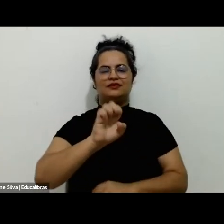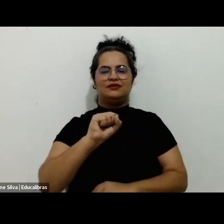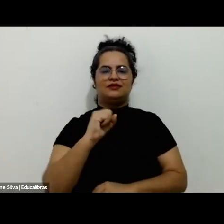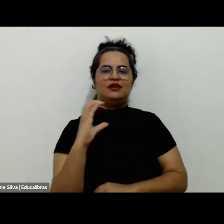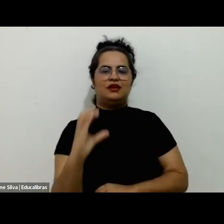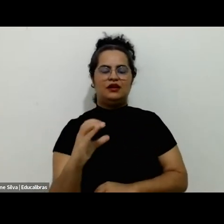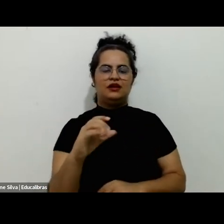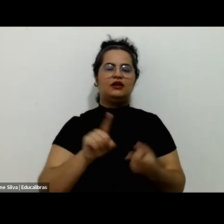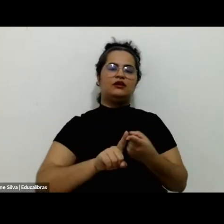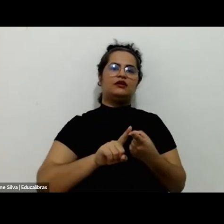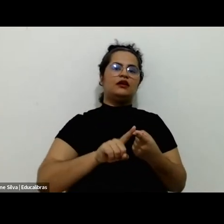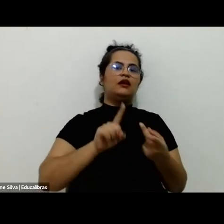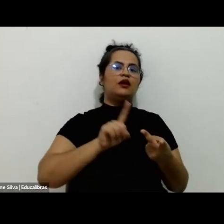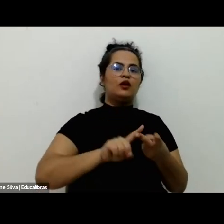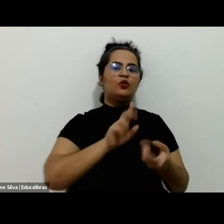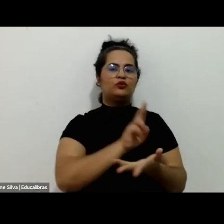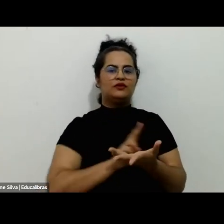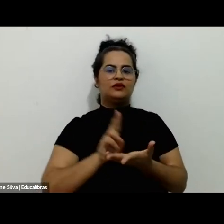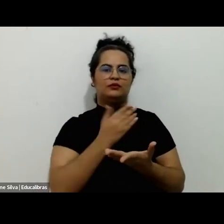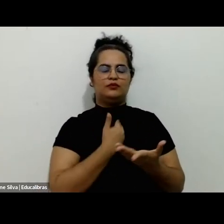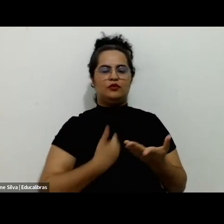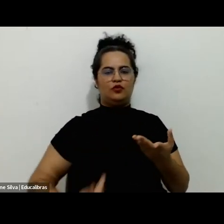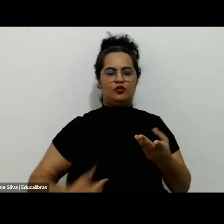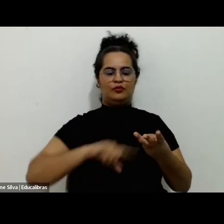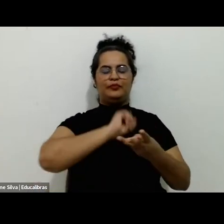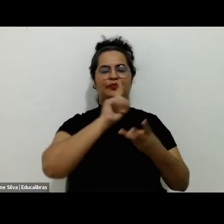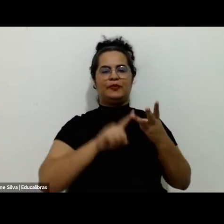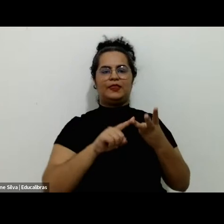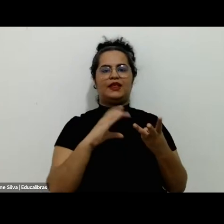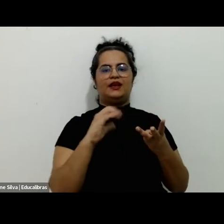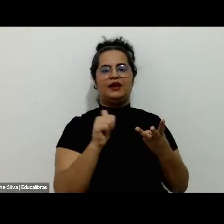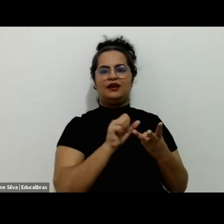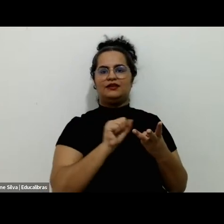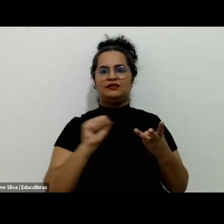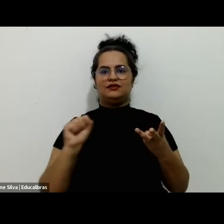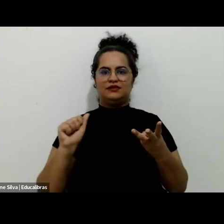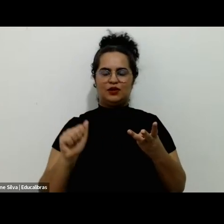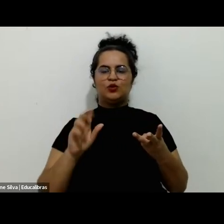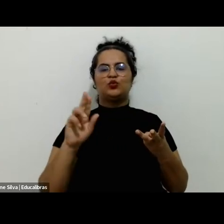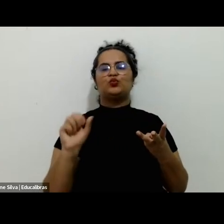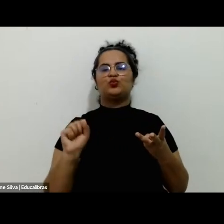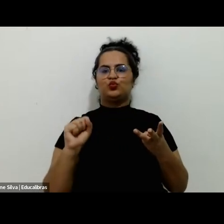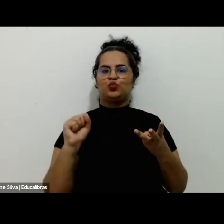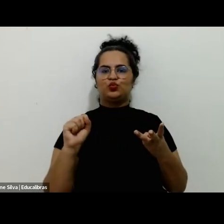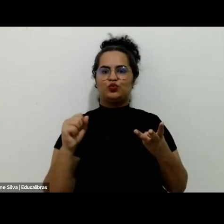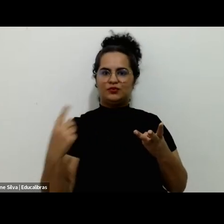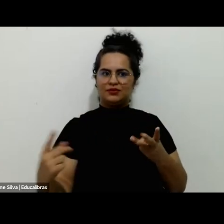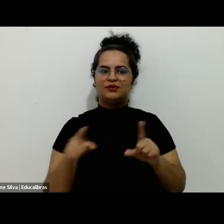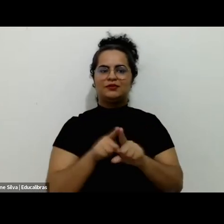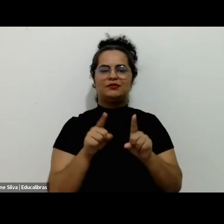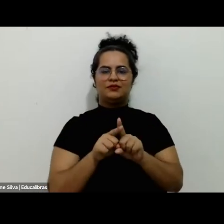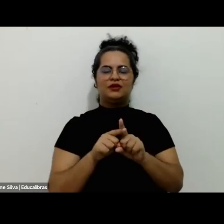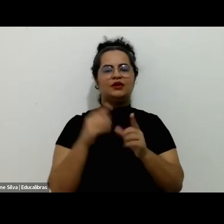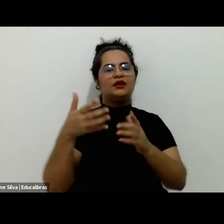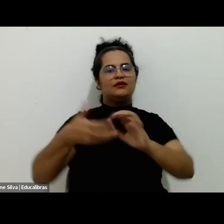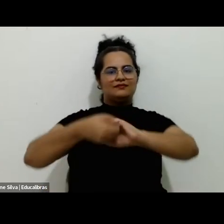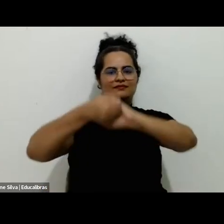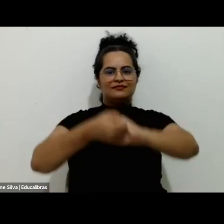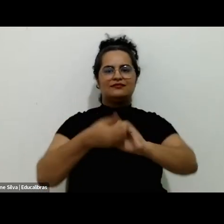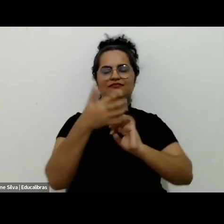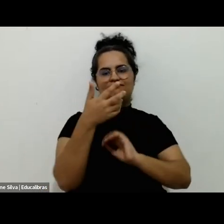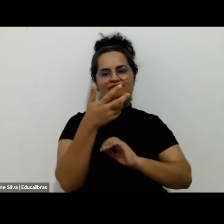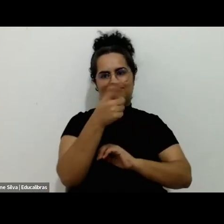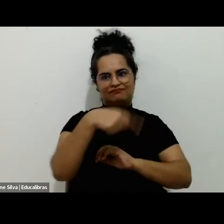Pública, no caso a USP, e de outras universidades pelo mundo acompanhando. Então, eu queria também cumprimentar os que nos acompanham à